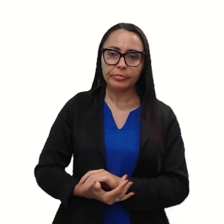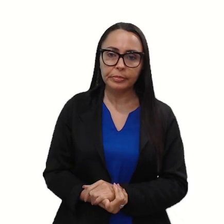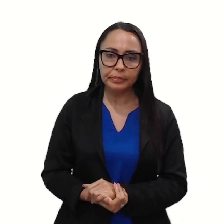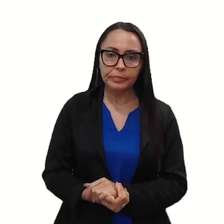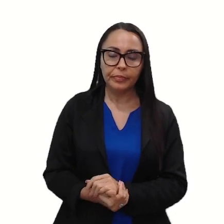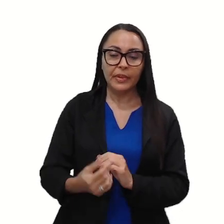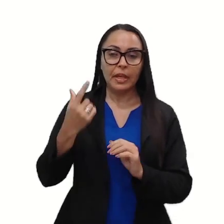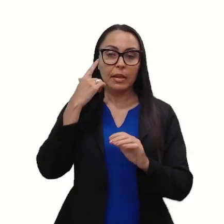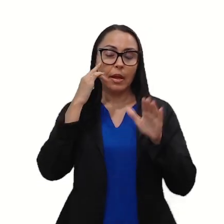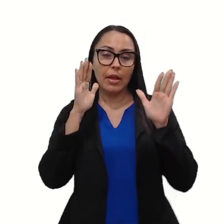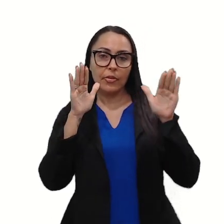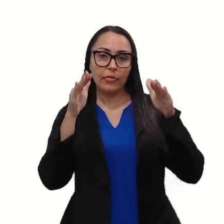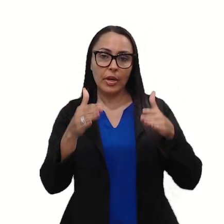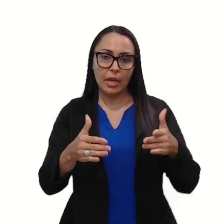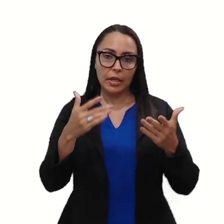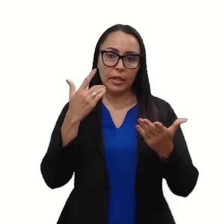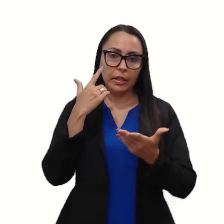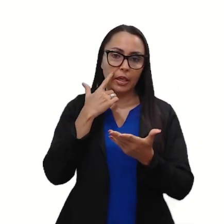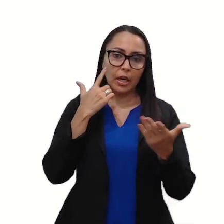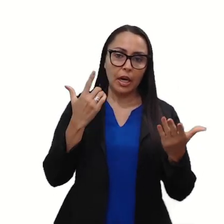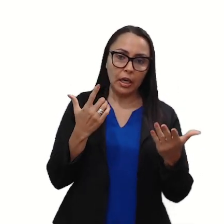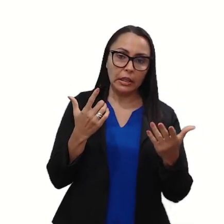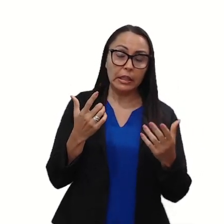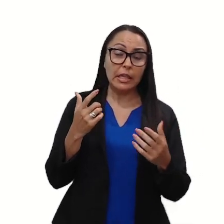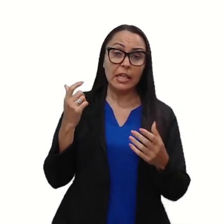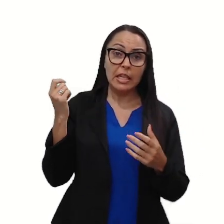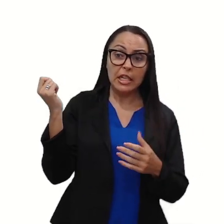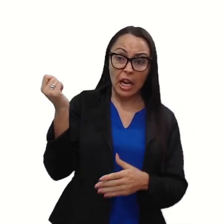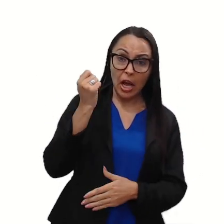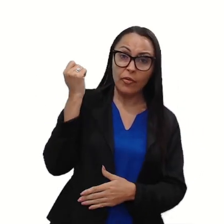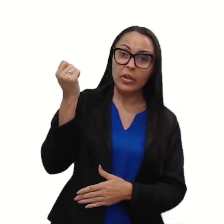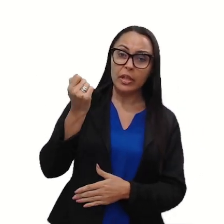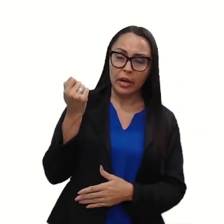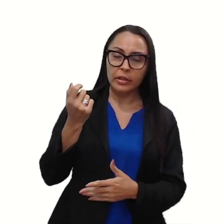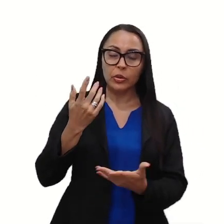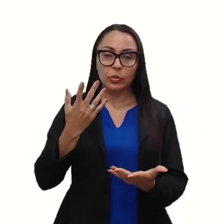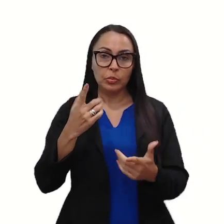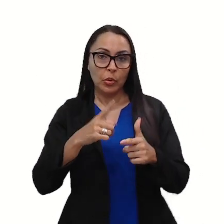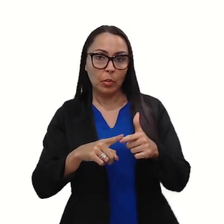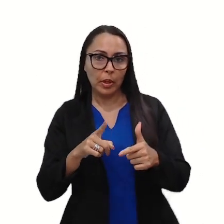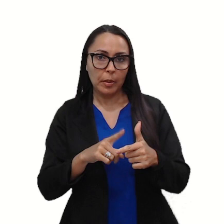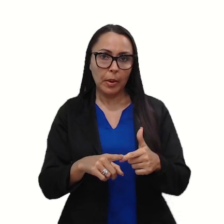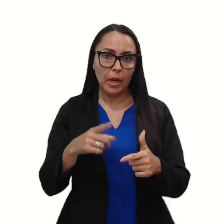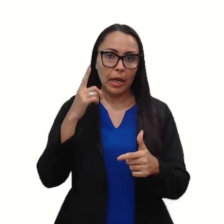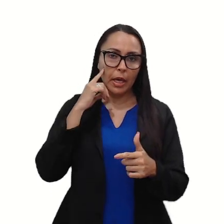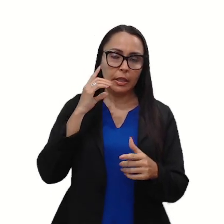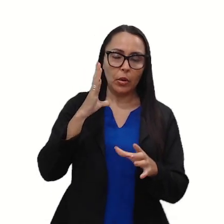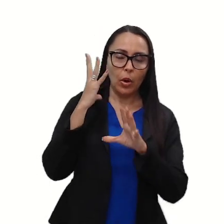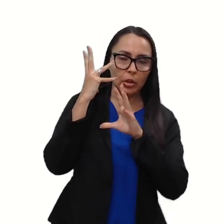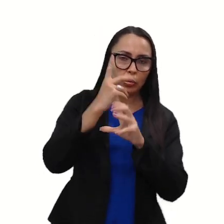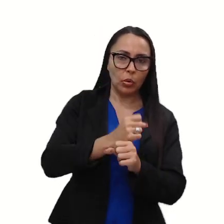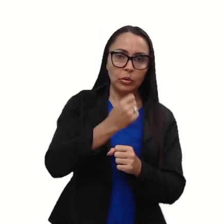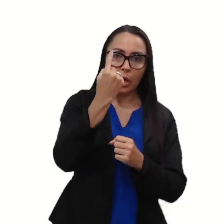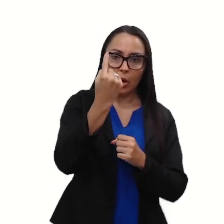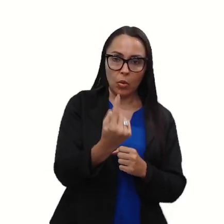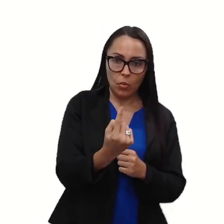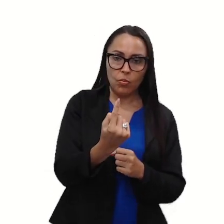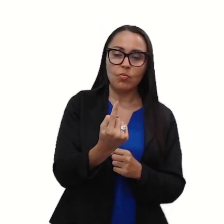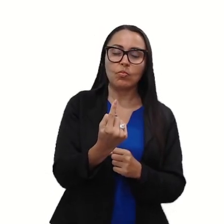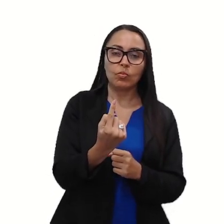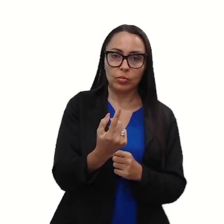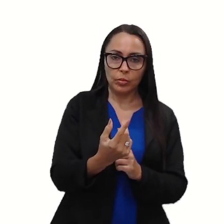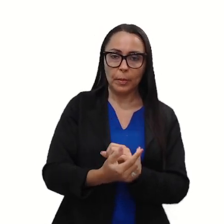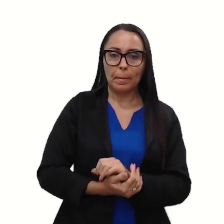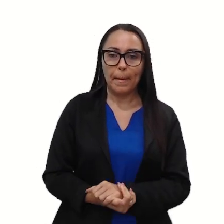refere-se ao quão grave é essa falha, tá? Então, se você atribui a nota 1, essa falha não tem gravidade